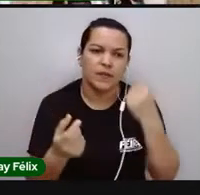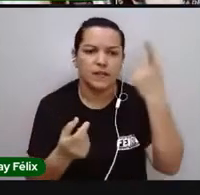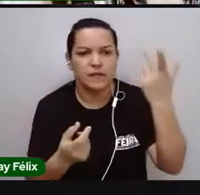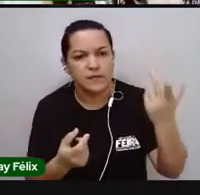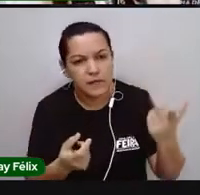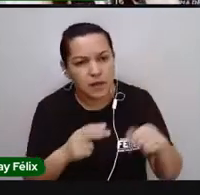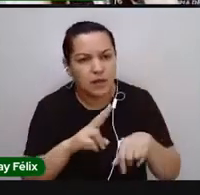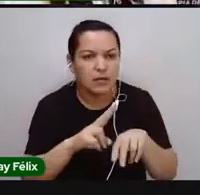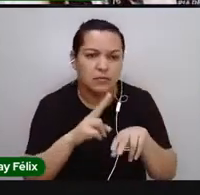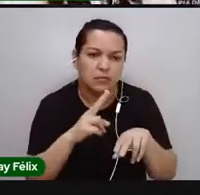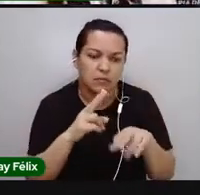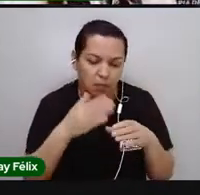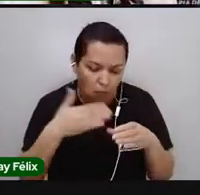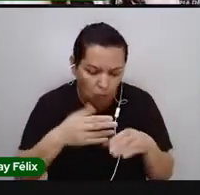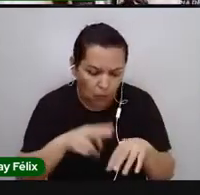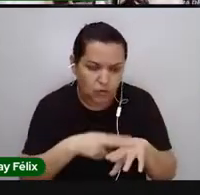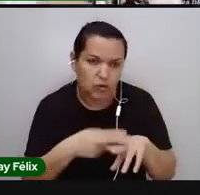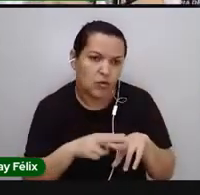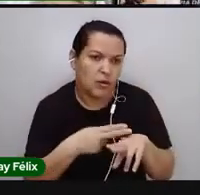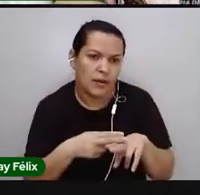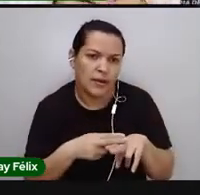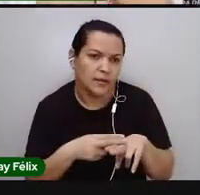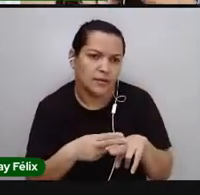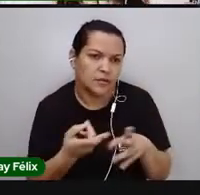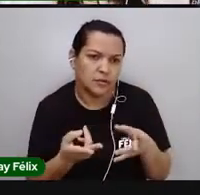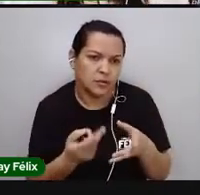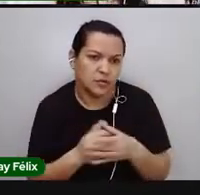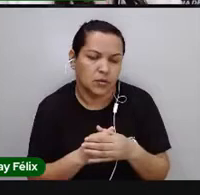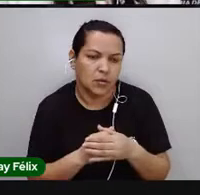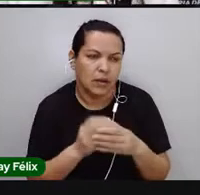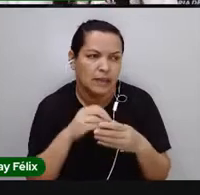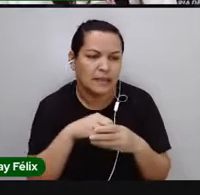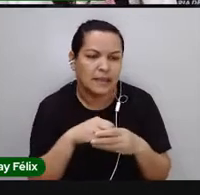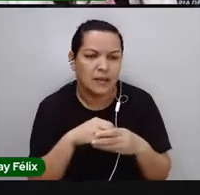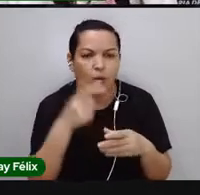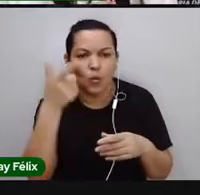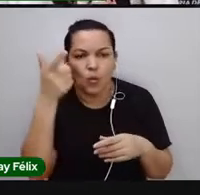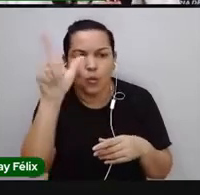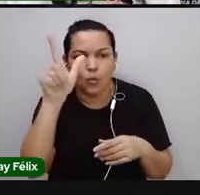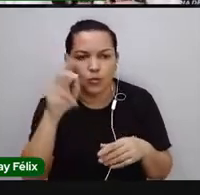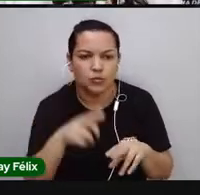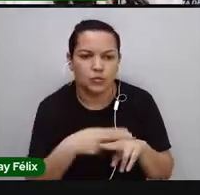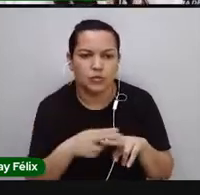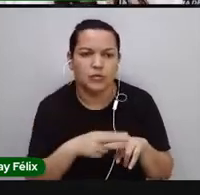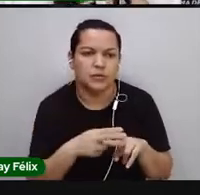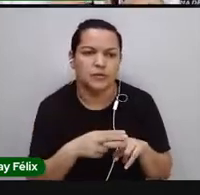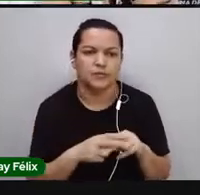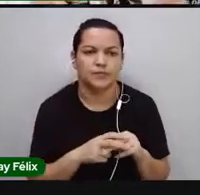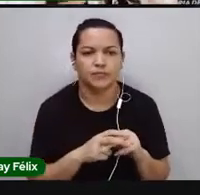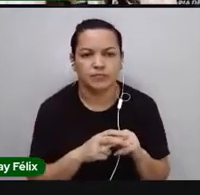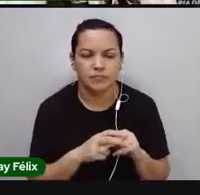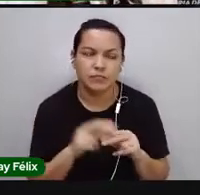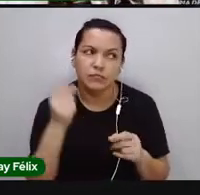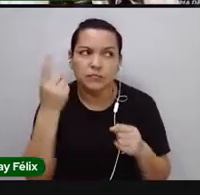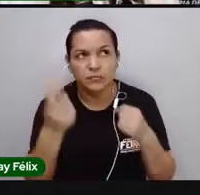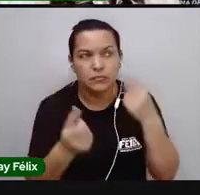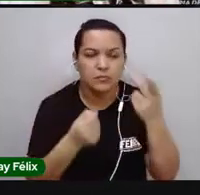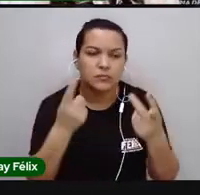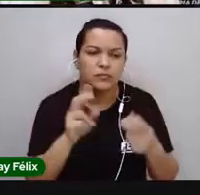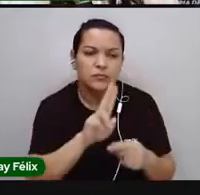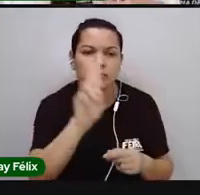um bolo de chocolate e colocar um brigadeiro por cima. Às vezes, eu vou usar